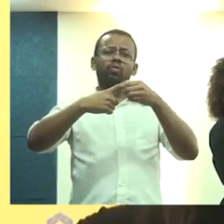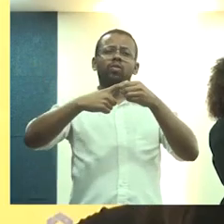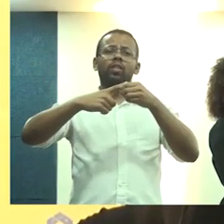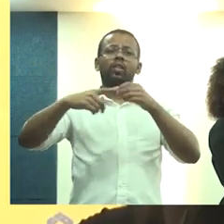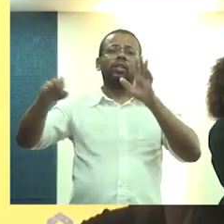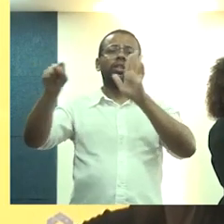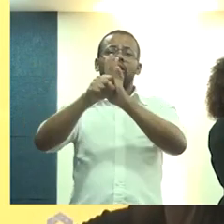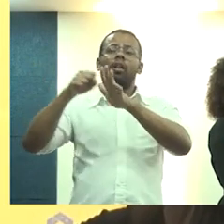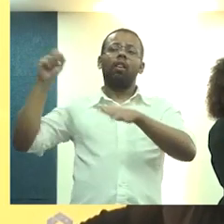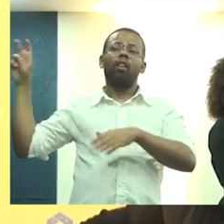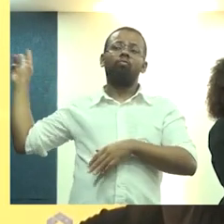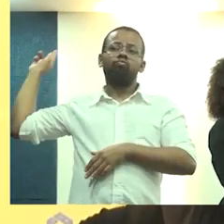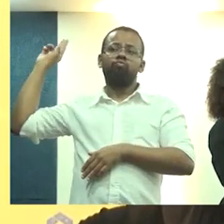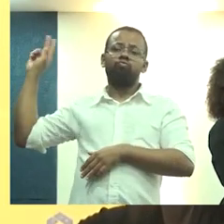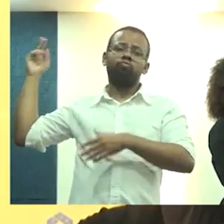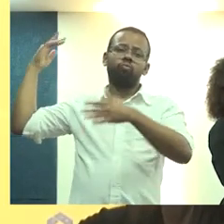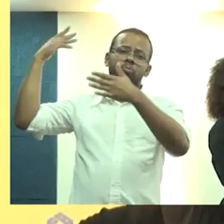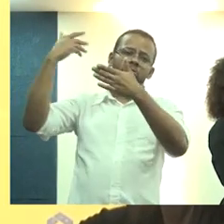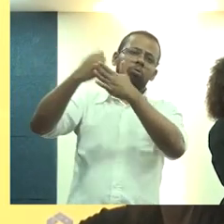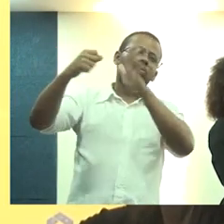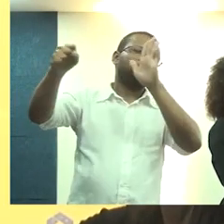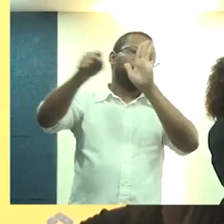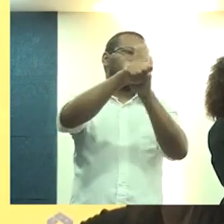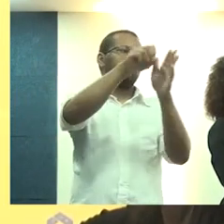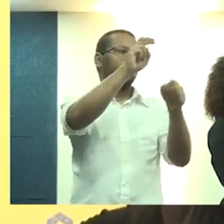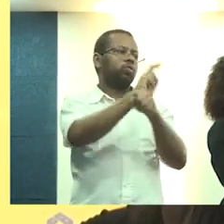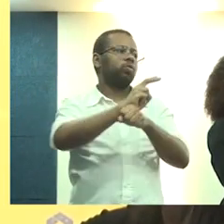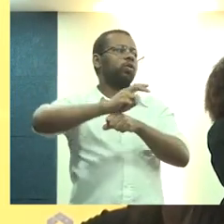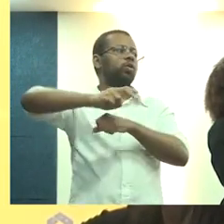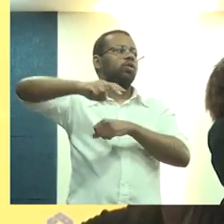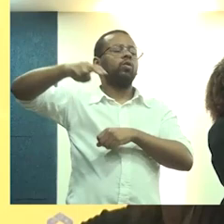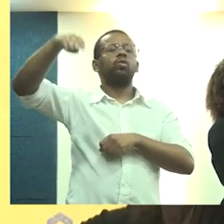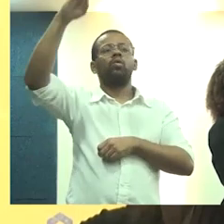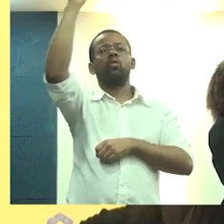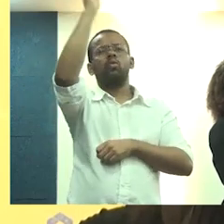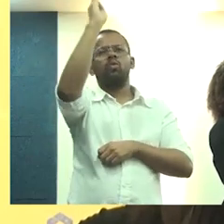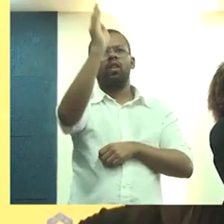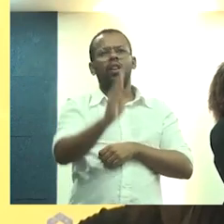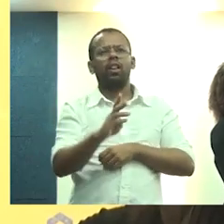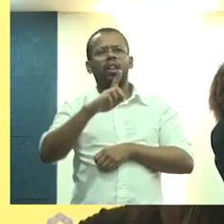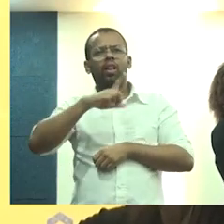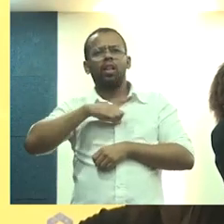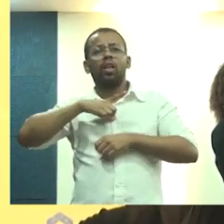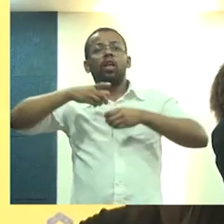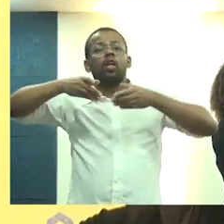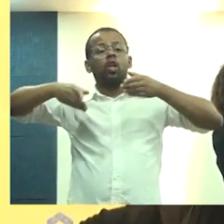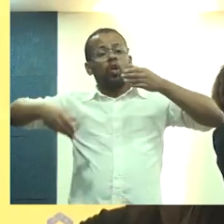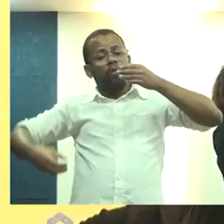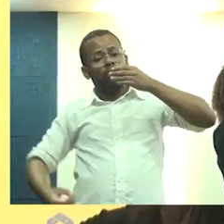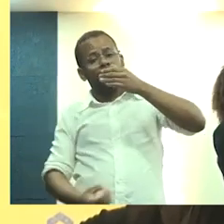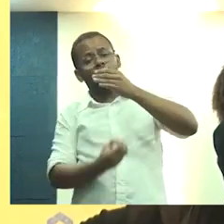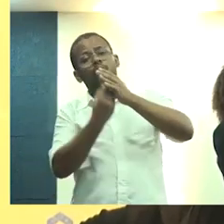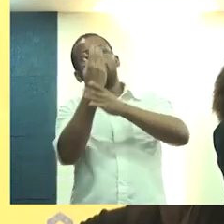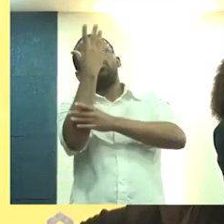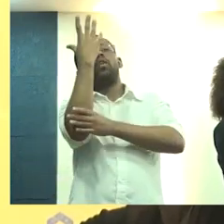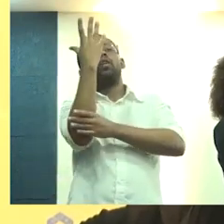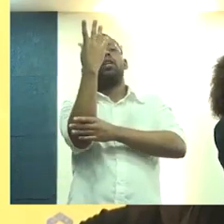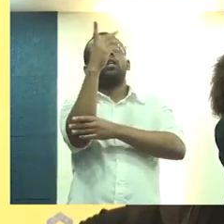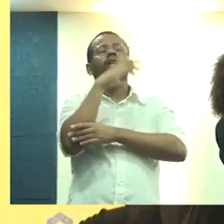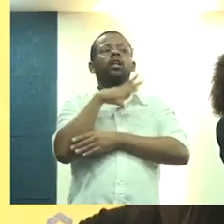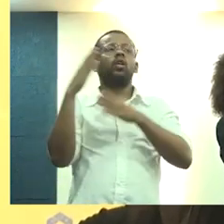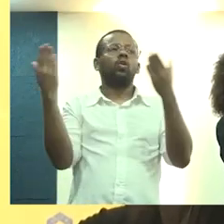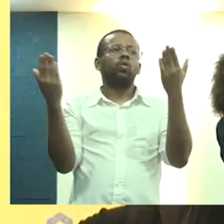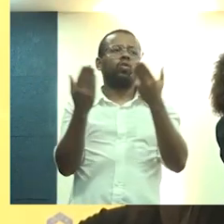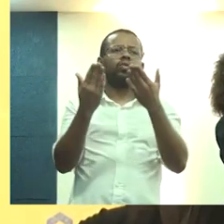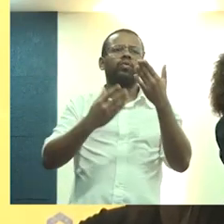cidade histórica, uma cidade tombada pelo patrimônio nacional, uma cidade que nasceu na concepção que